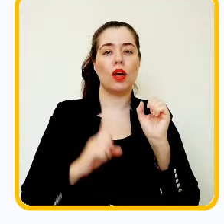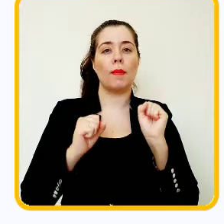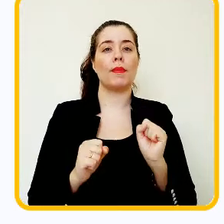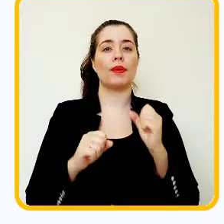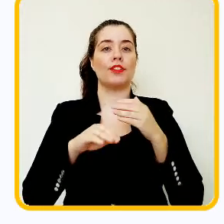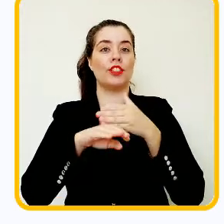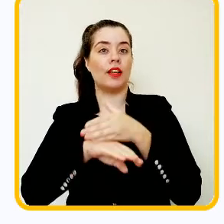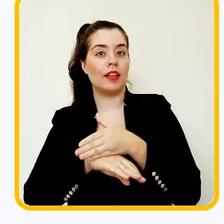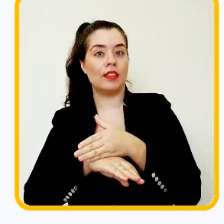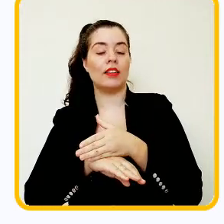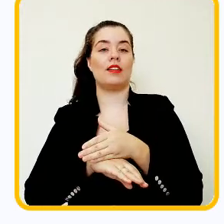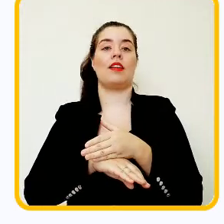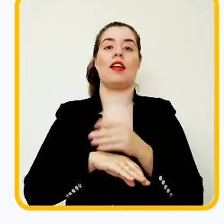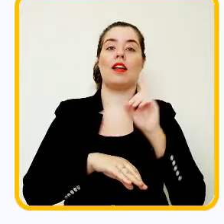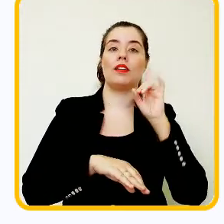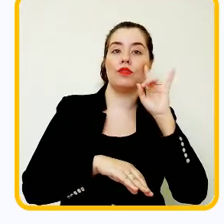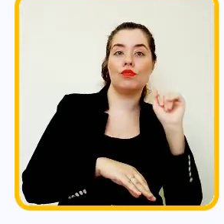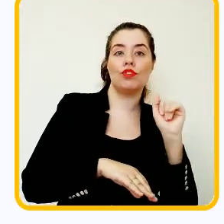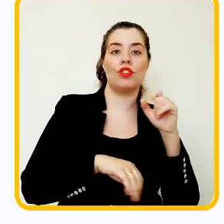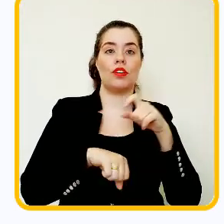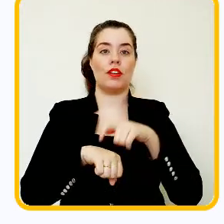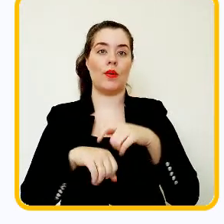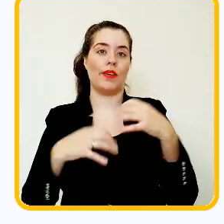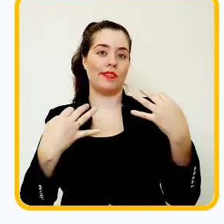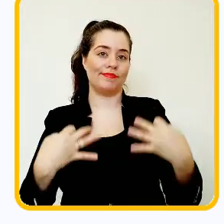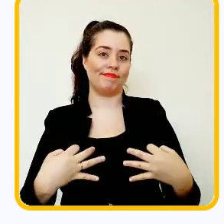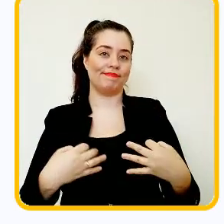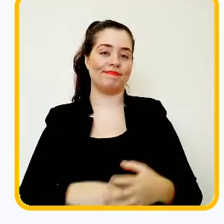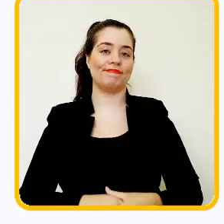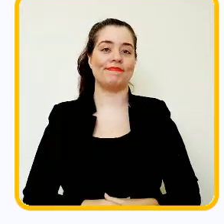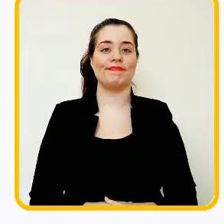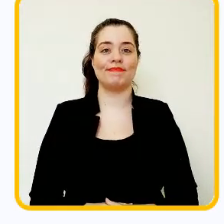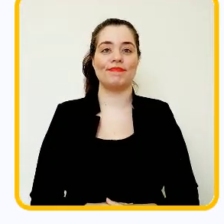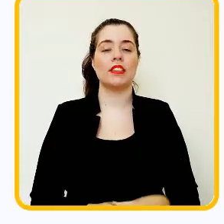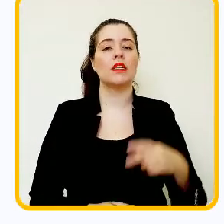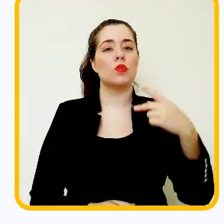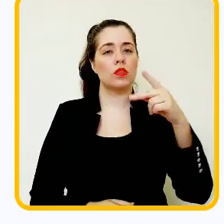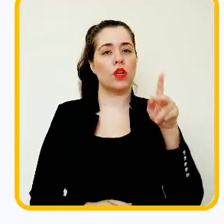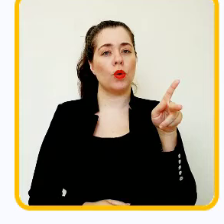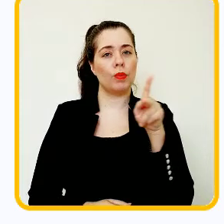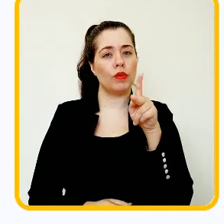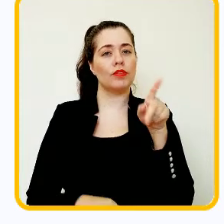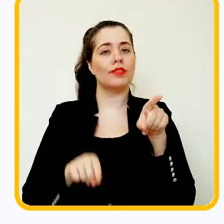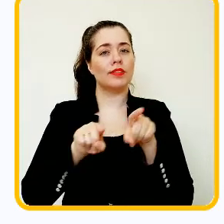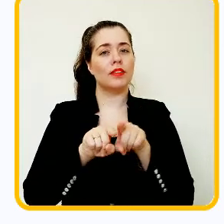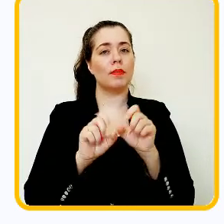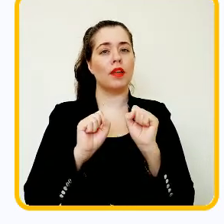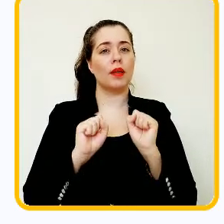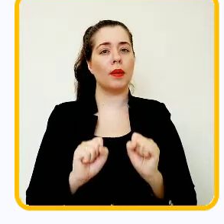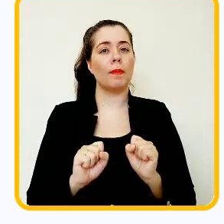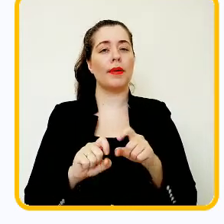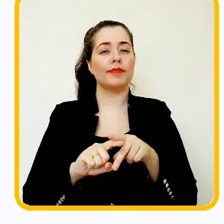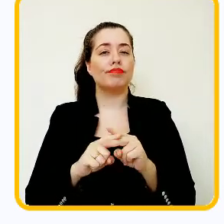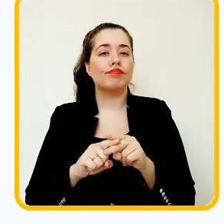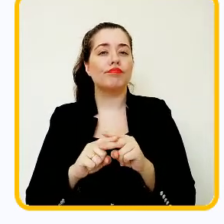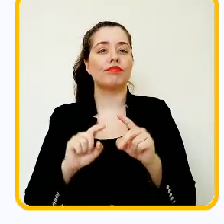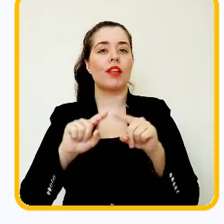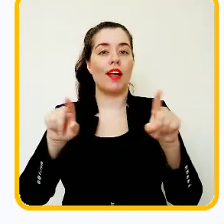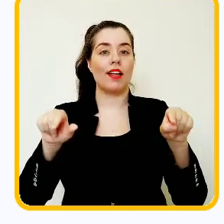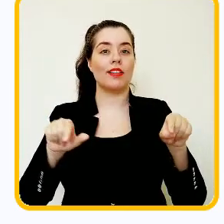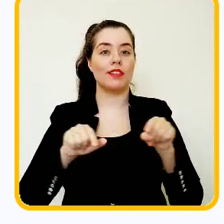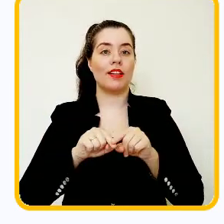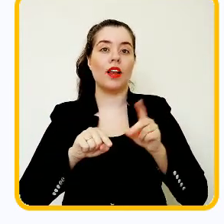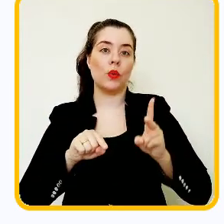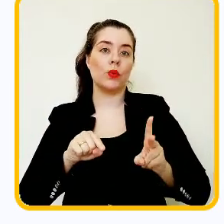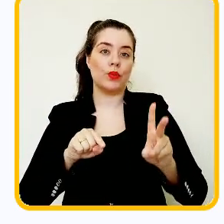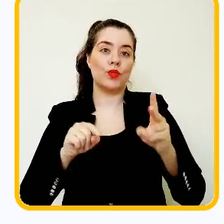só pode ingressar em uma sessão na data e horário especificado. Seu professor também pode configurar a sala para